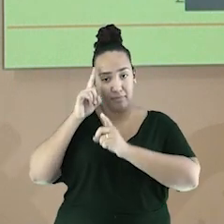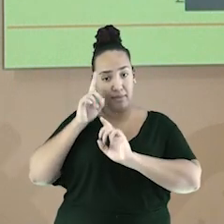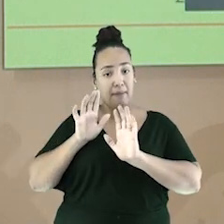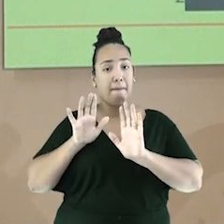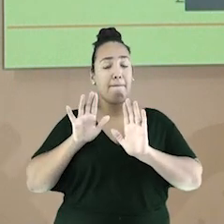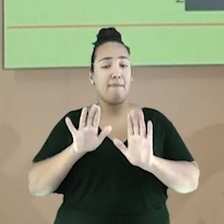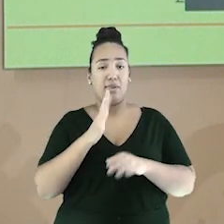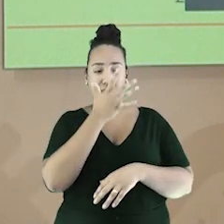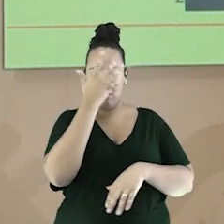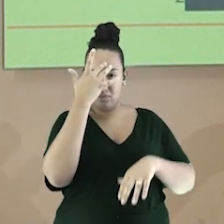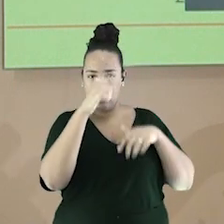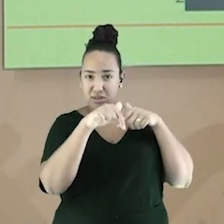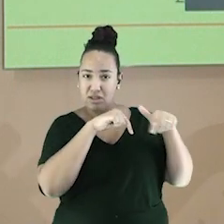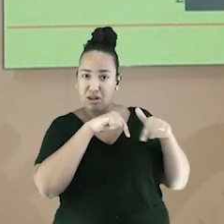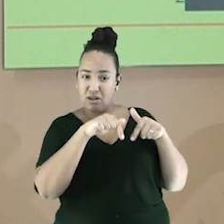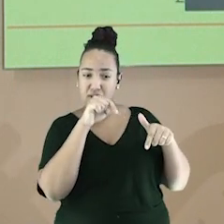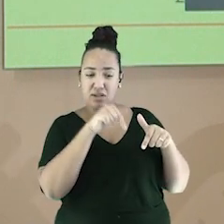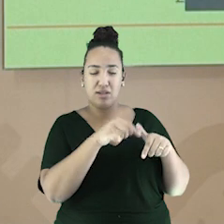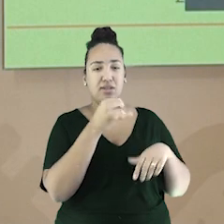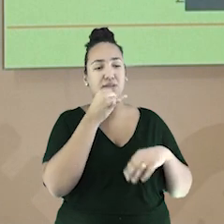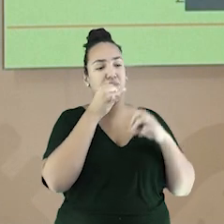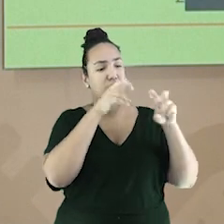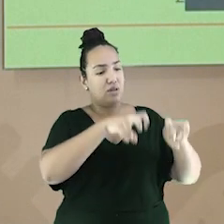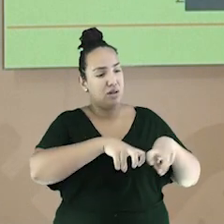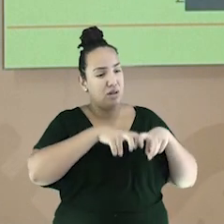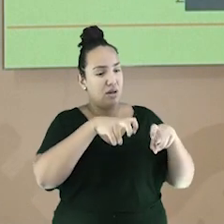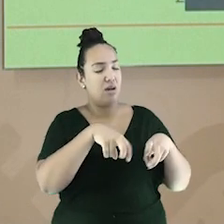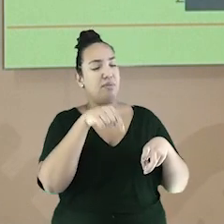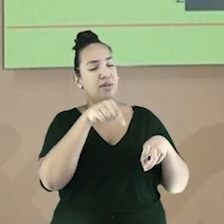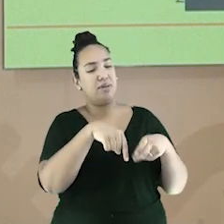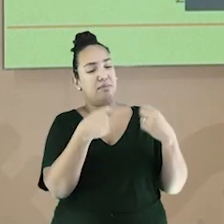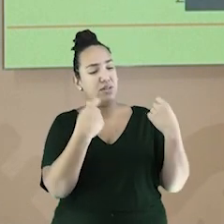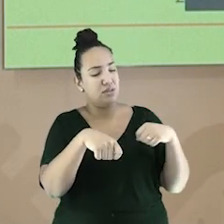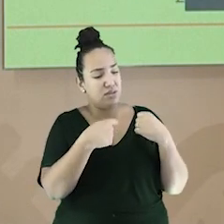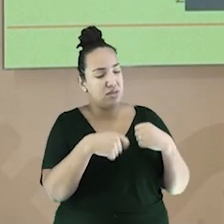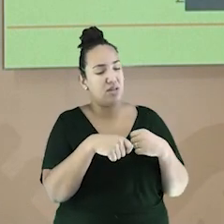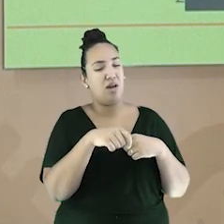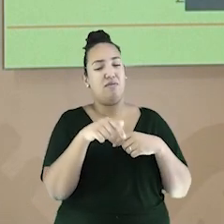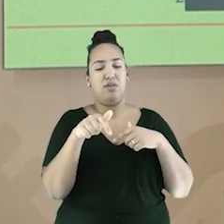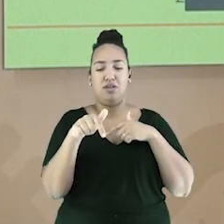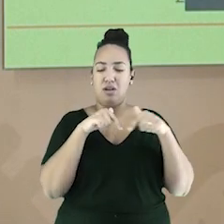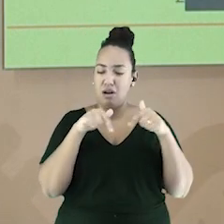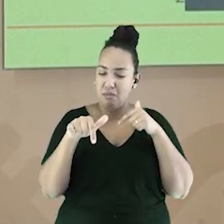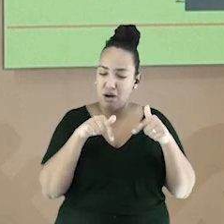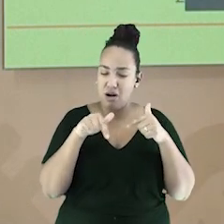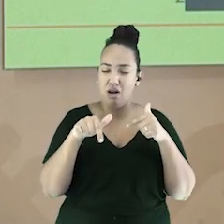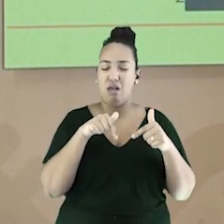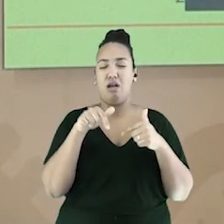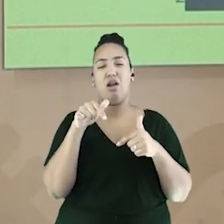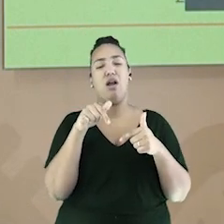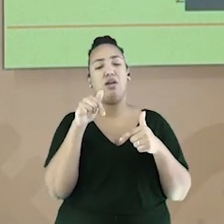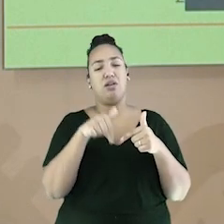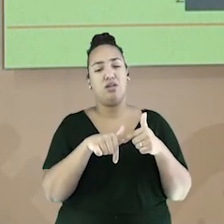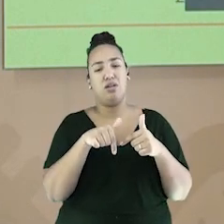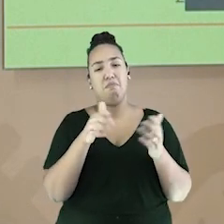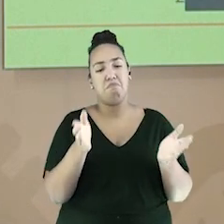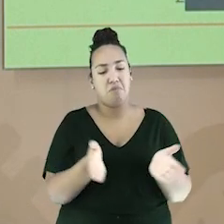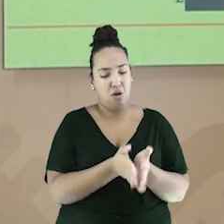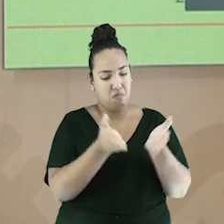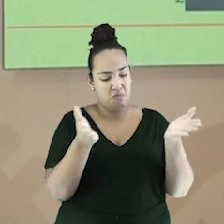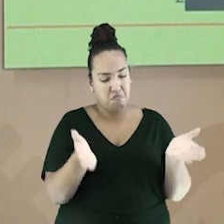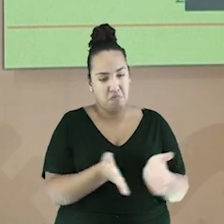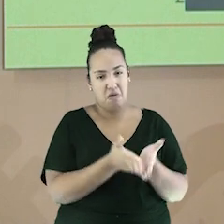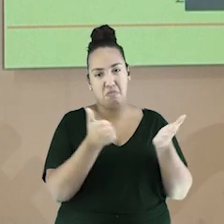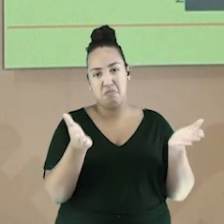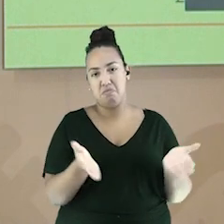obrigado a vender o seu serviço braçal, ficava cada vez mais pobre e miserável. O ludismo teve atuação